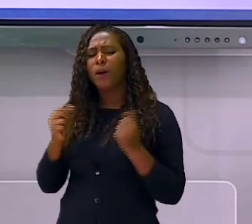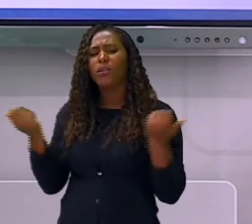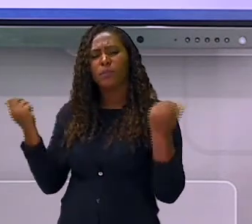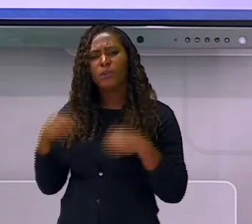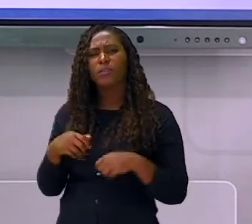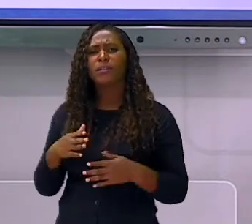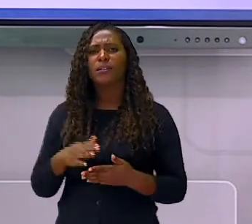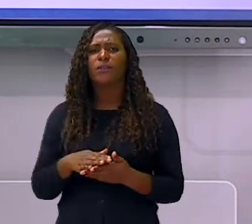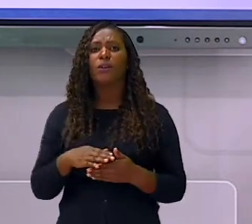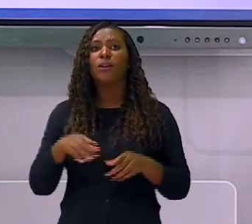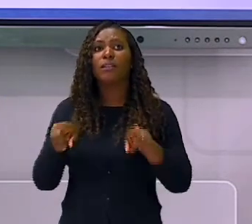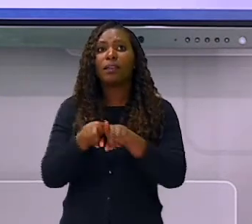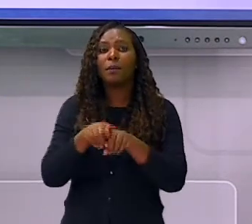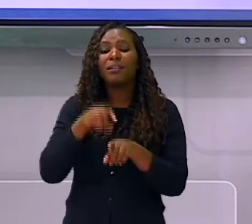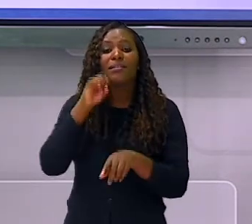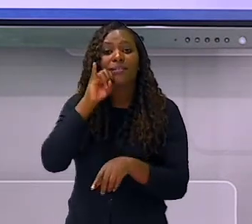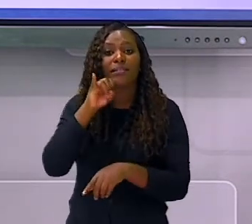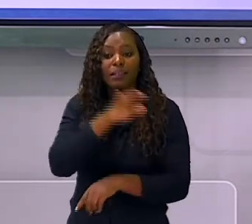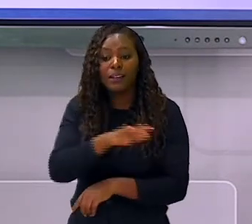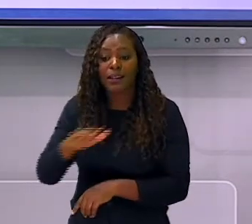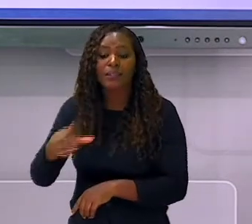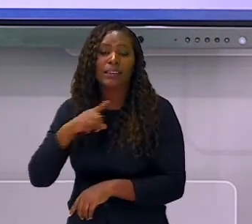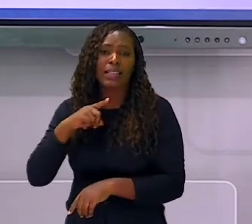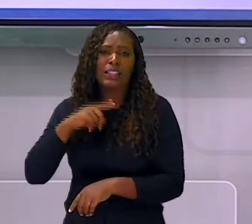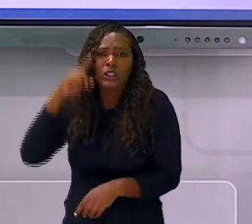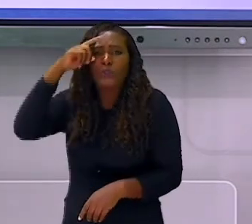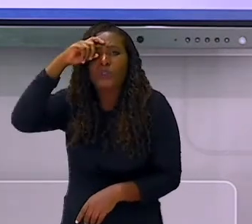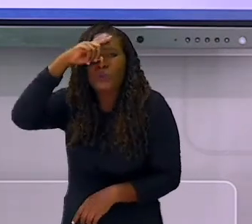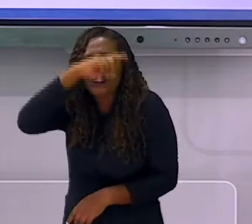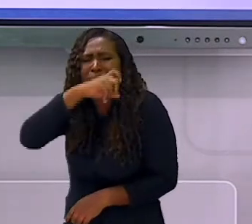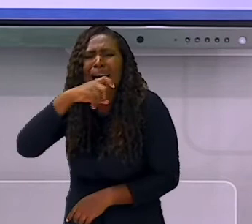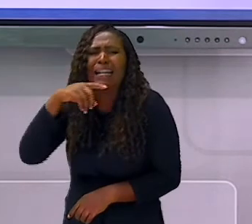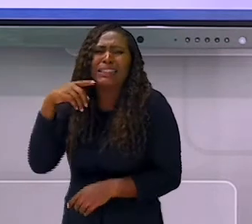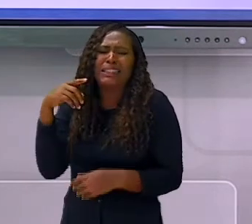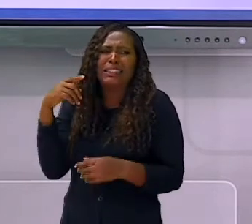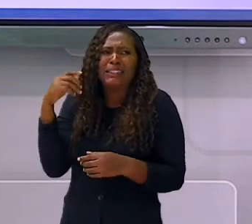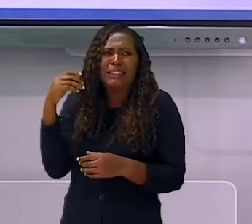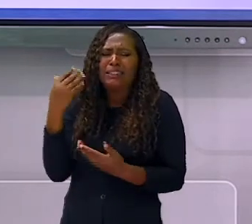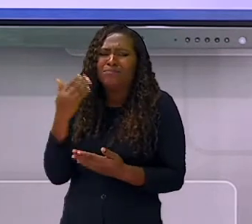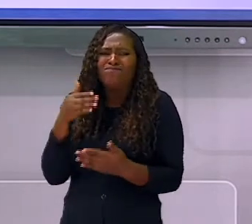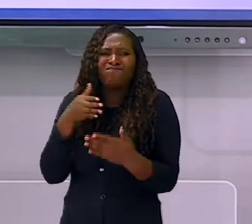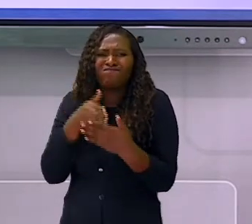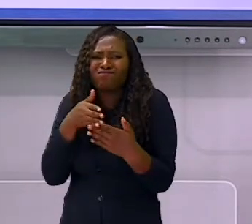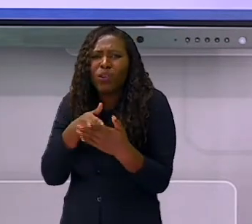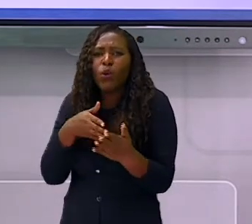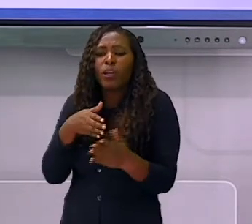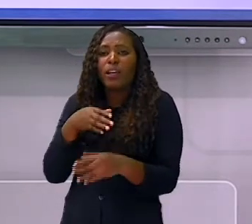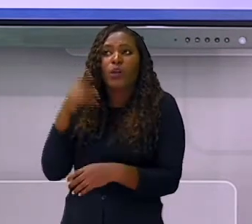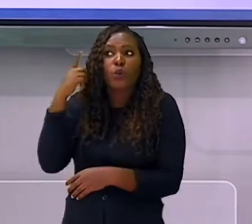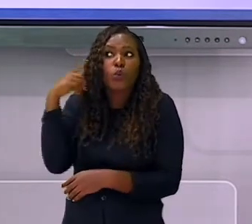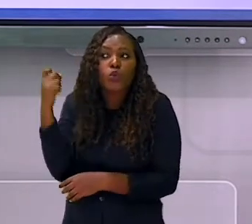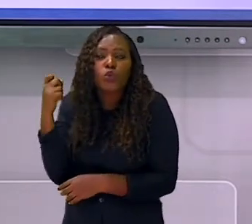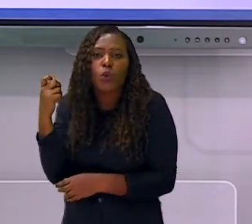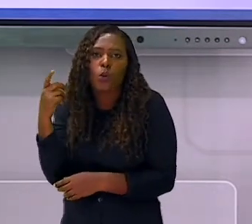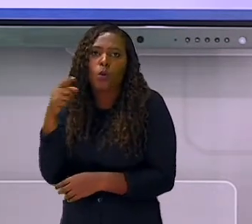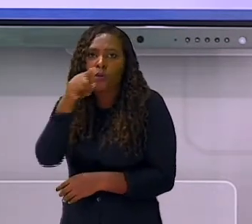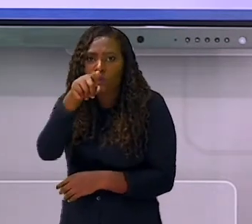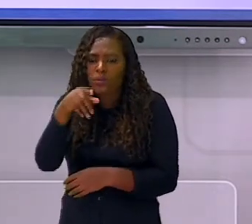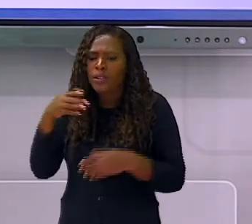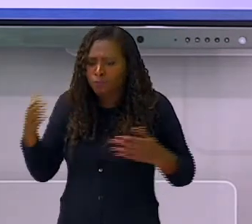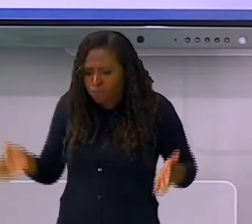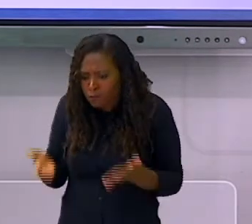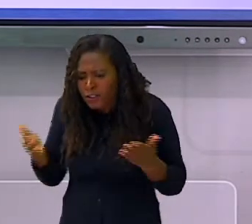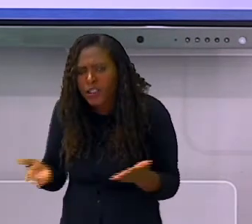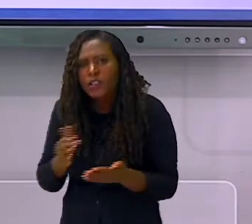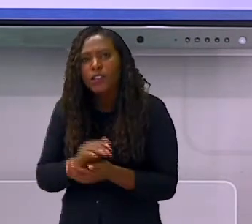é identificar entre duas palavras qual tem o maior número de sílabas. Por exemplo, você fala bala e